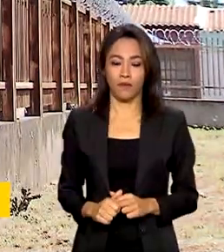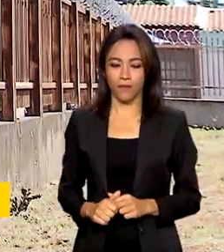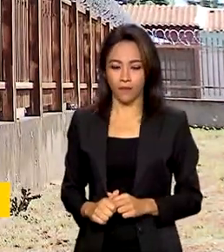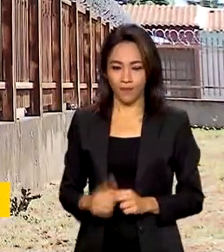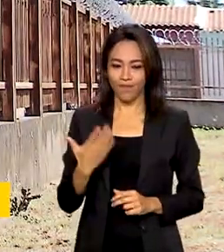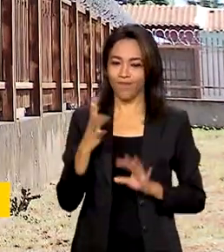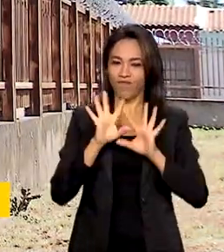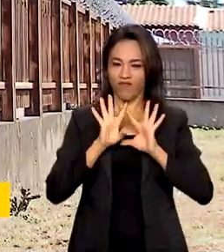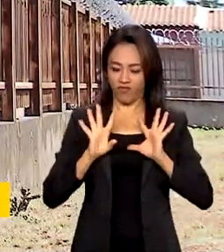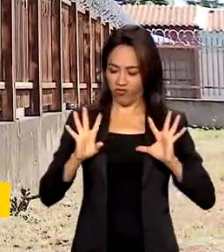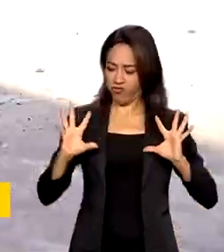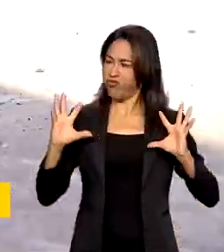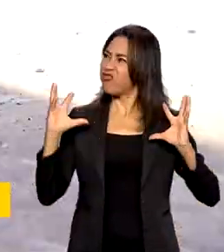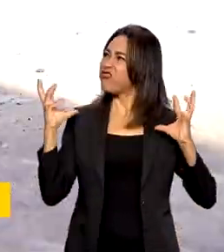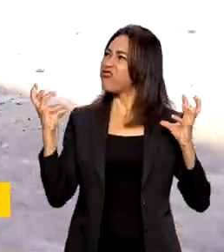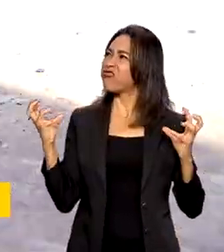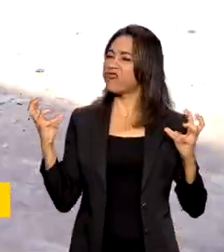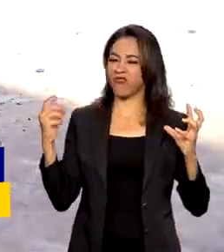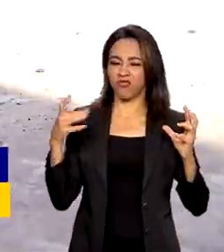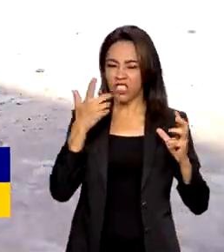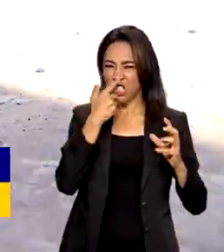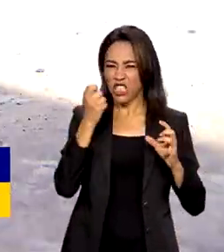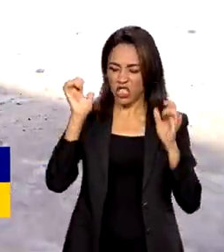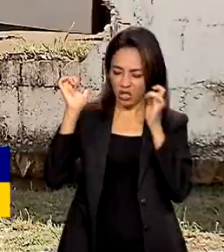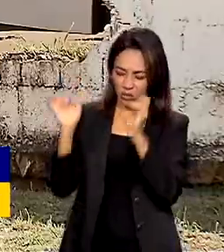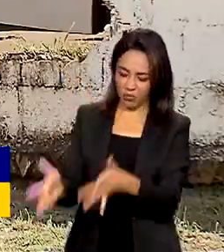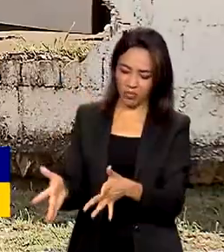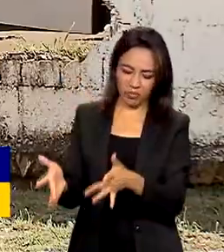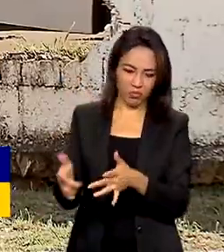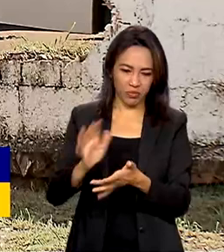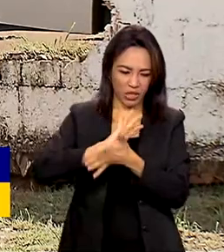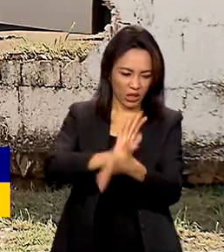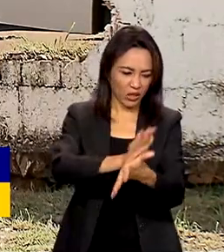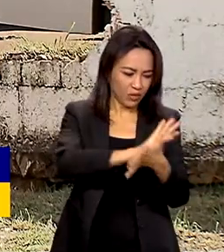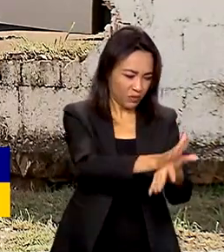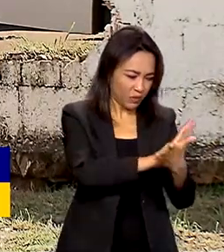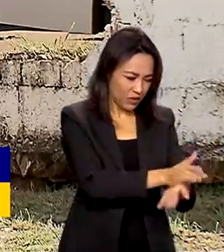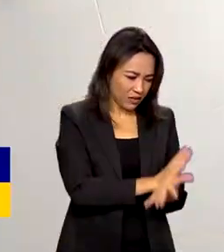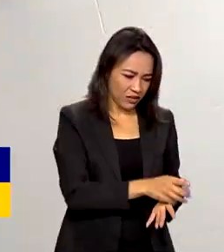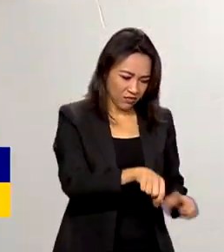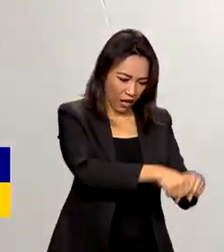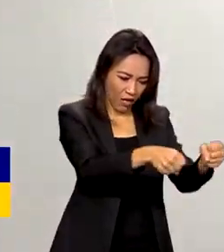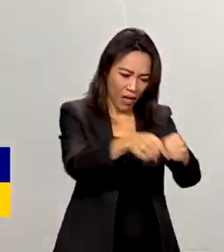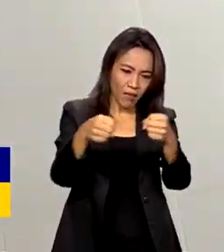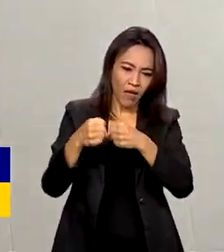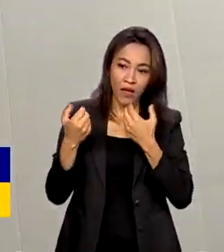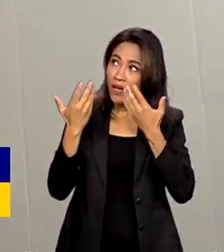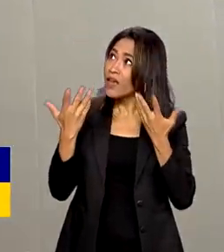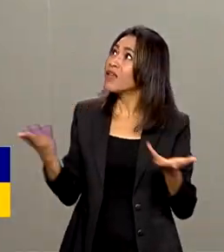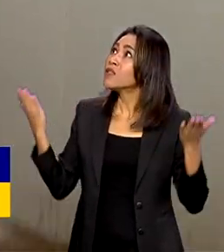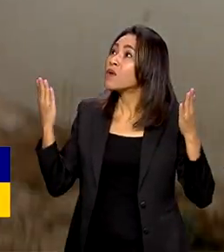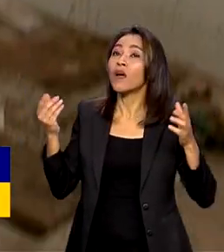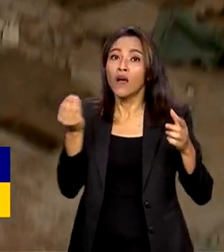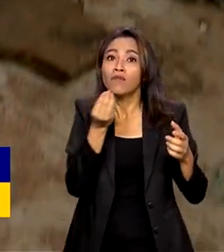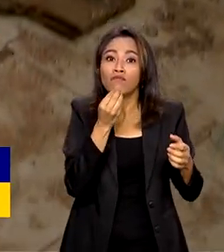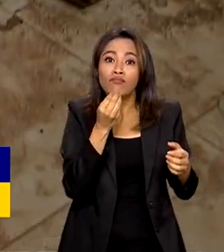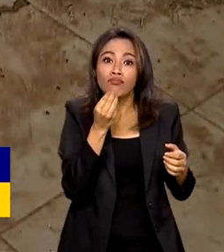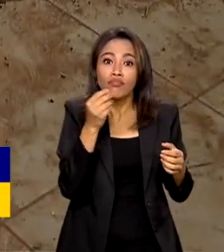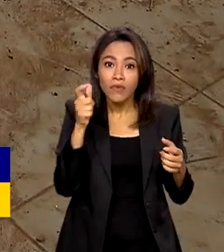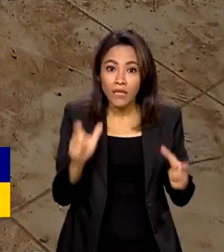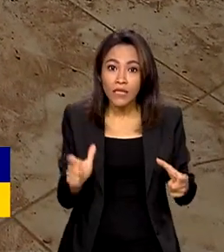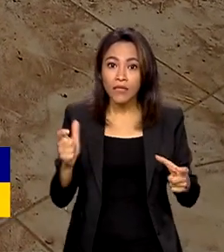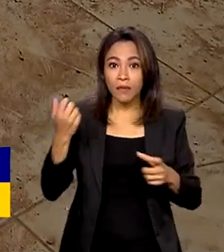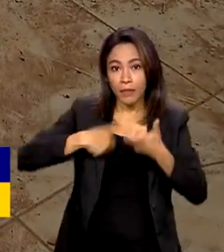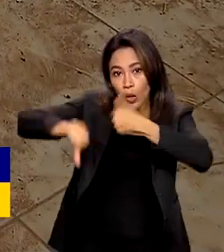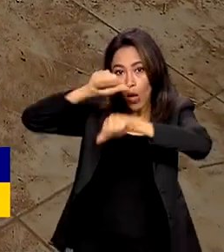Grandes enferrujadas, lixos acumulados, destruição de vândalos, locais que seriam vestiários nessa